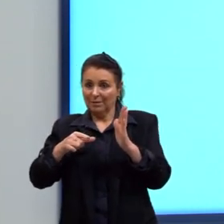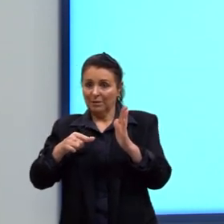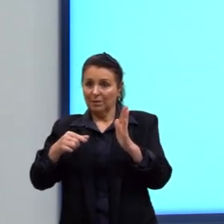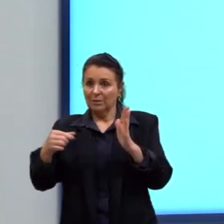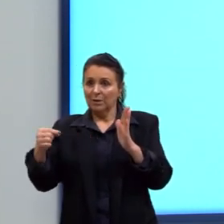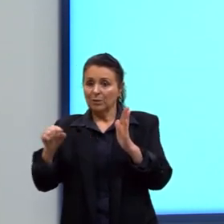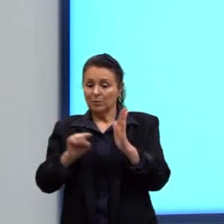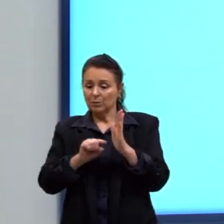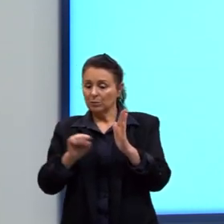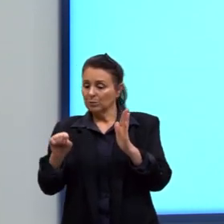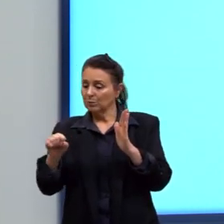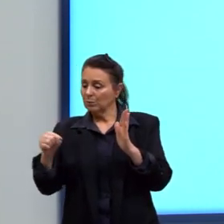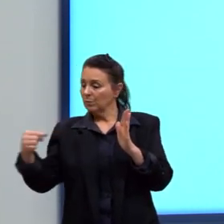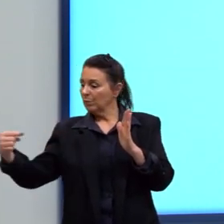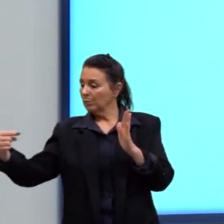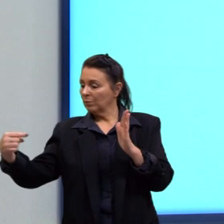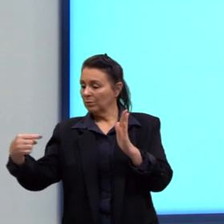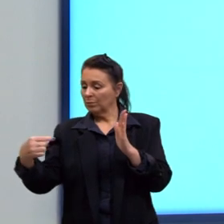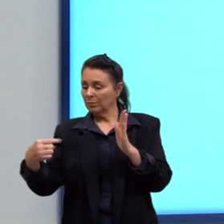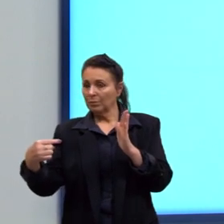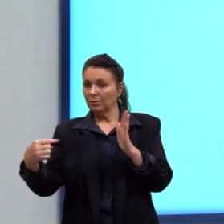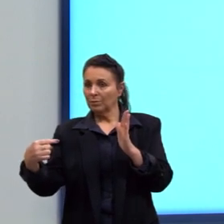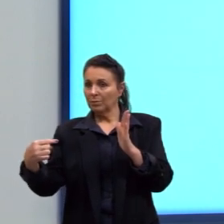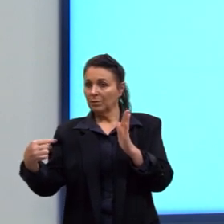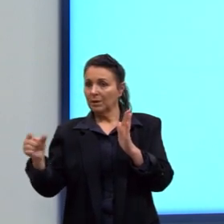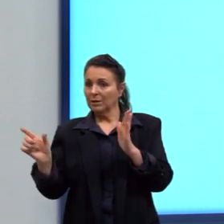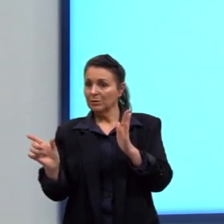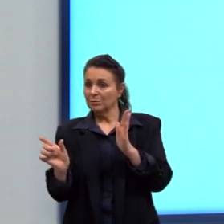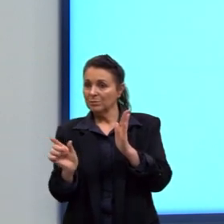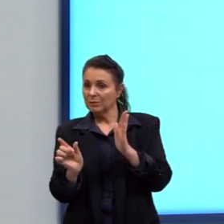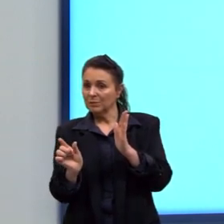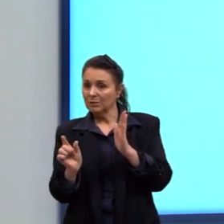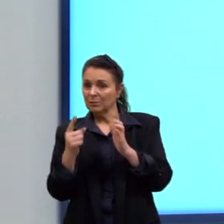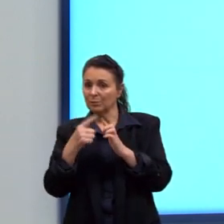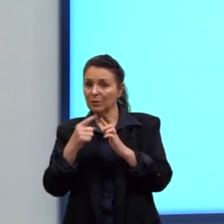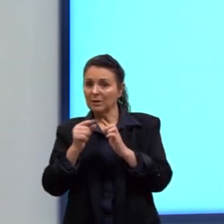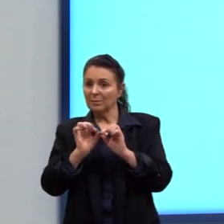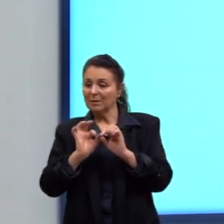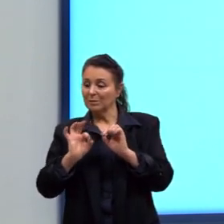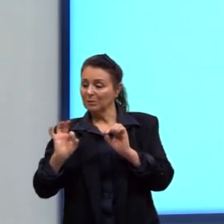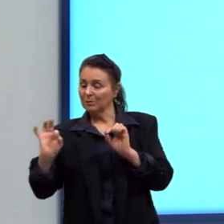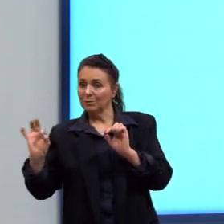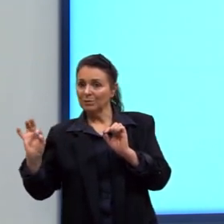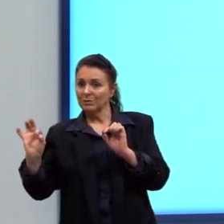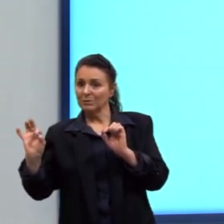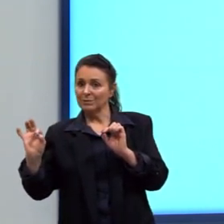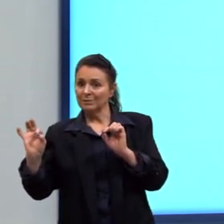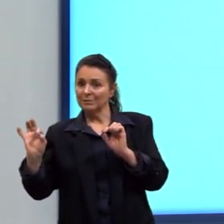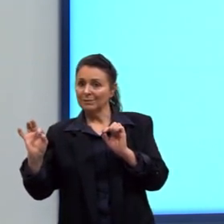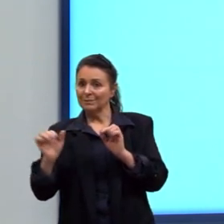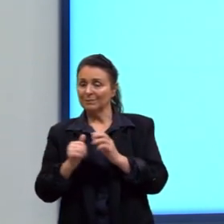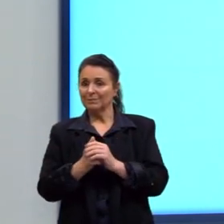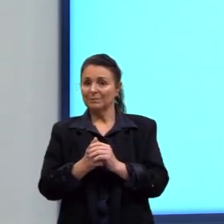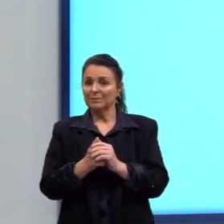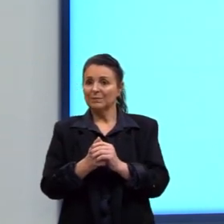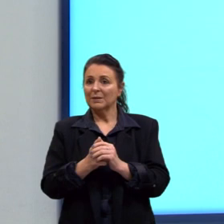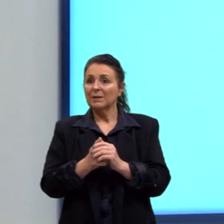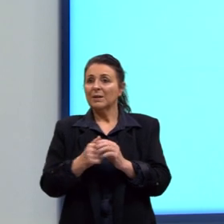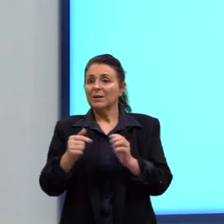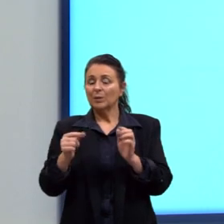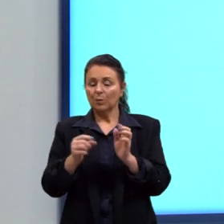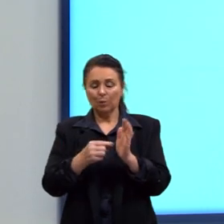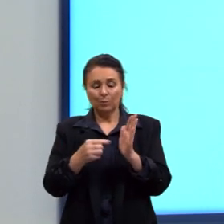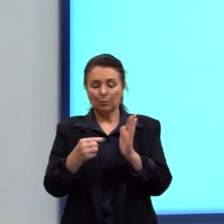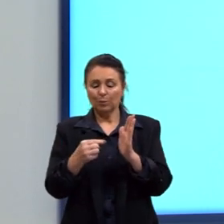segundo ponto, a flechinha já diminuiu, porque eu já estou mais longe da minha carga. E aqui, um ponto